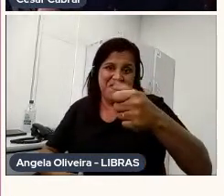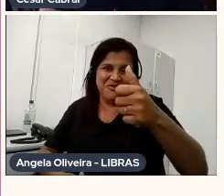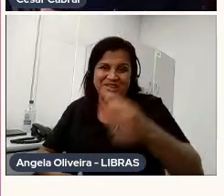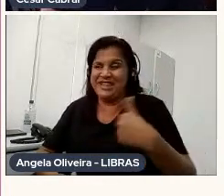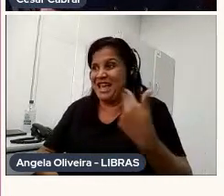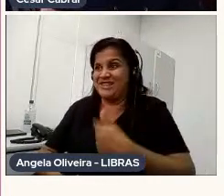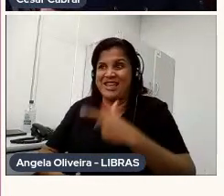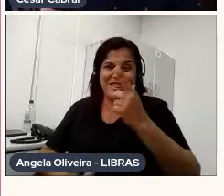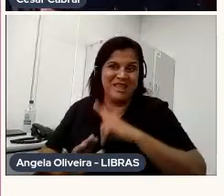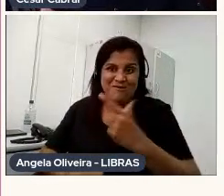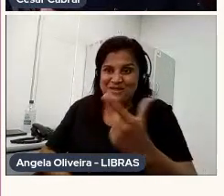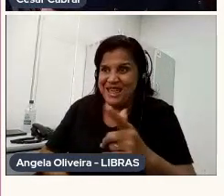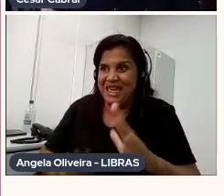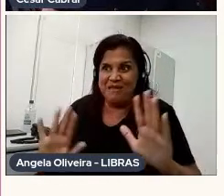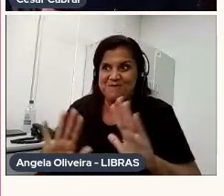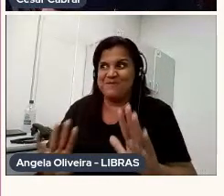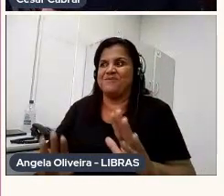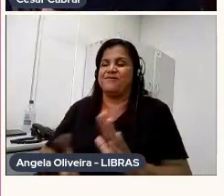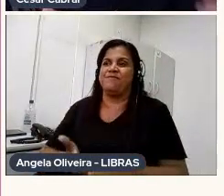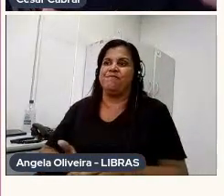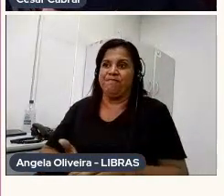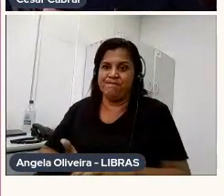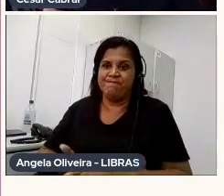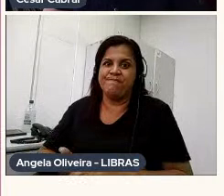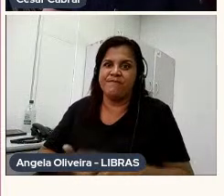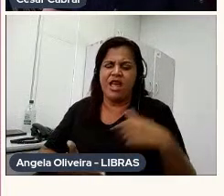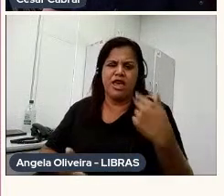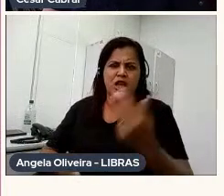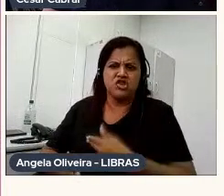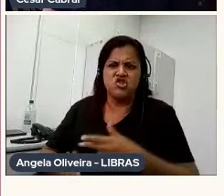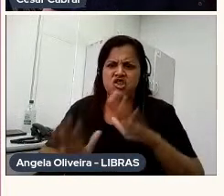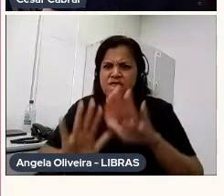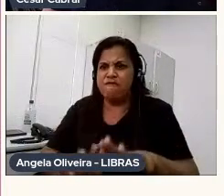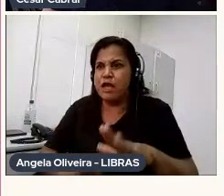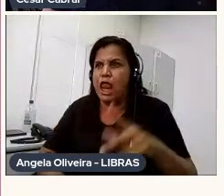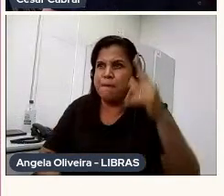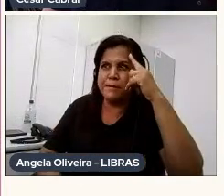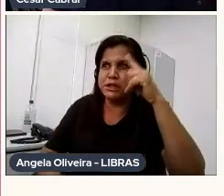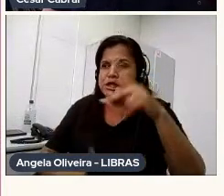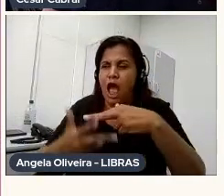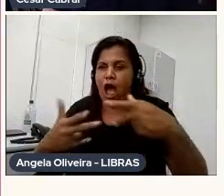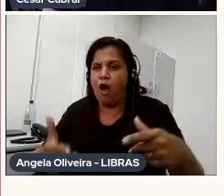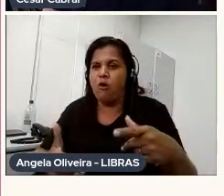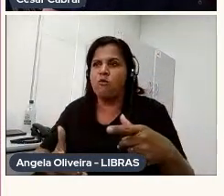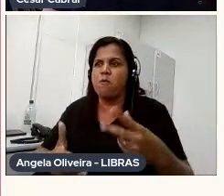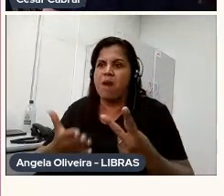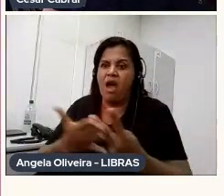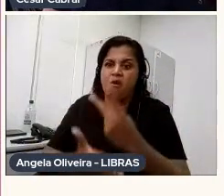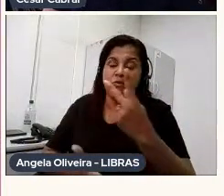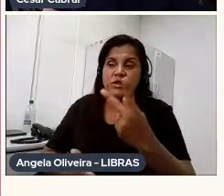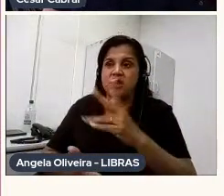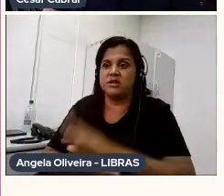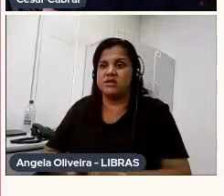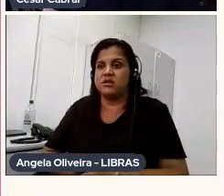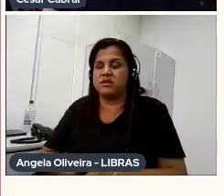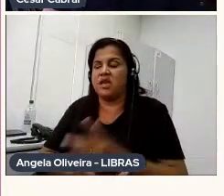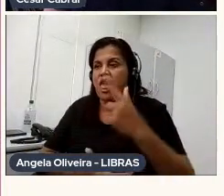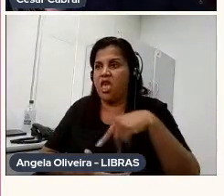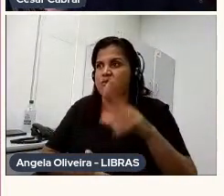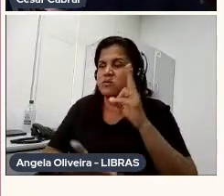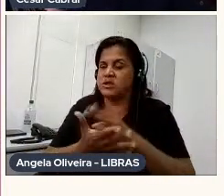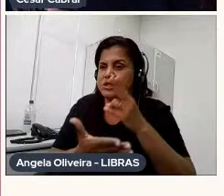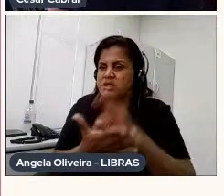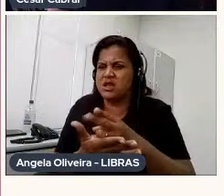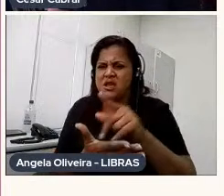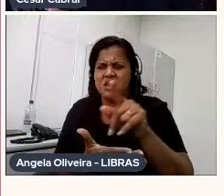edital, né, e a gente fica ali nessa expectativa de algo pra acontecer, eu sou sempre do que,